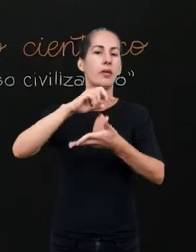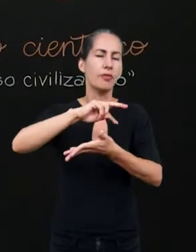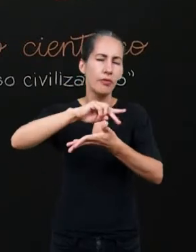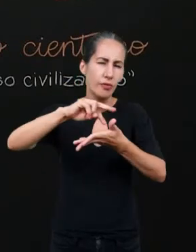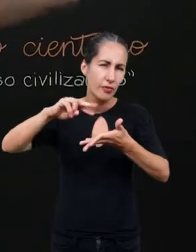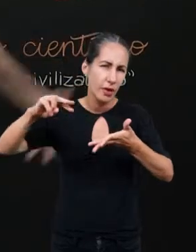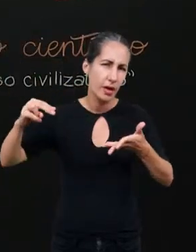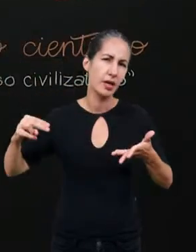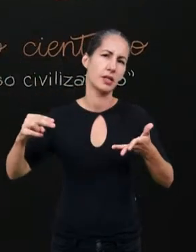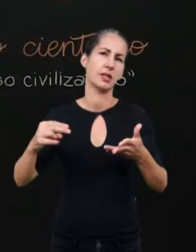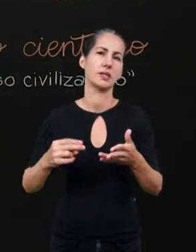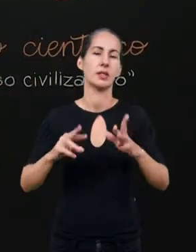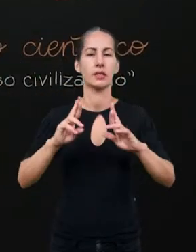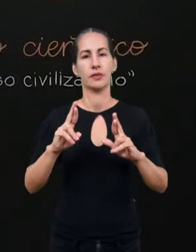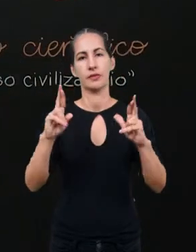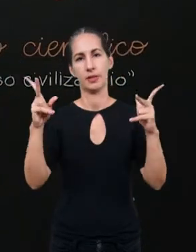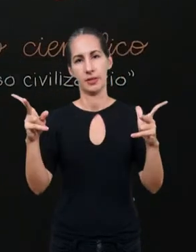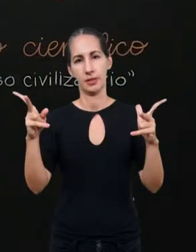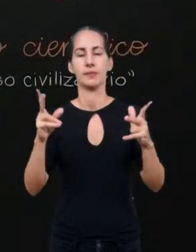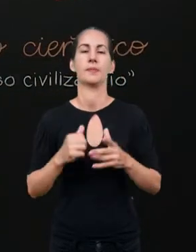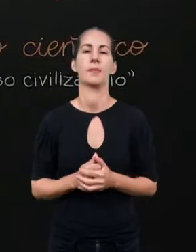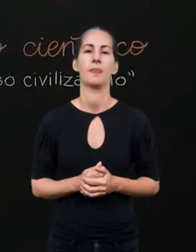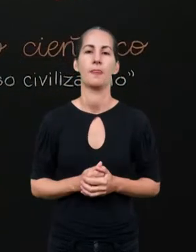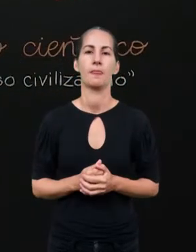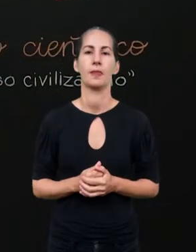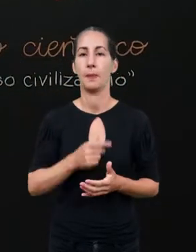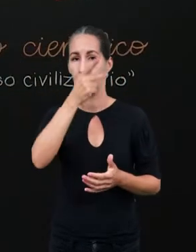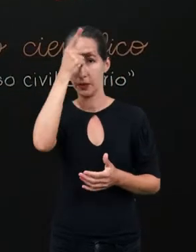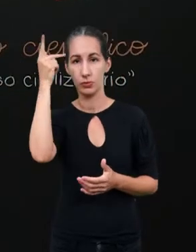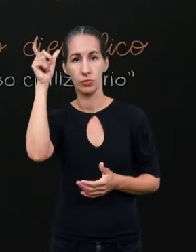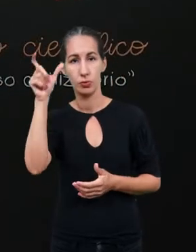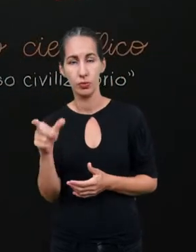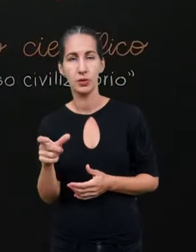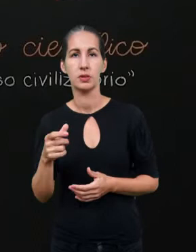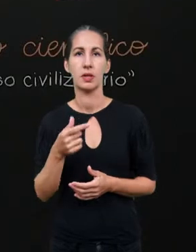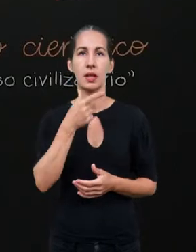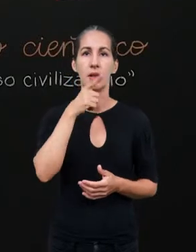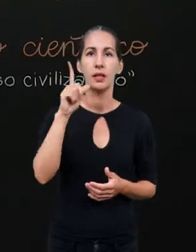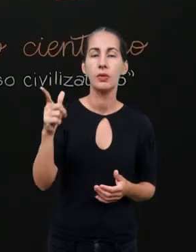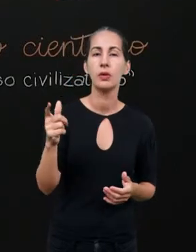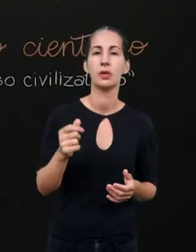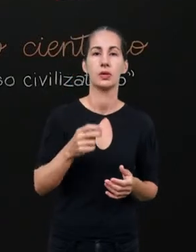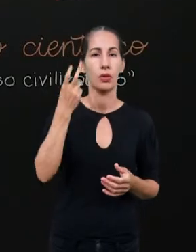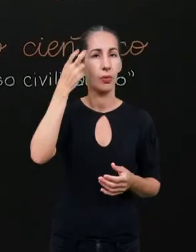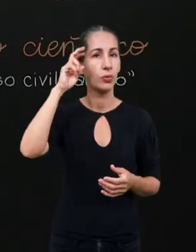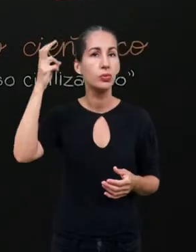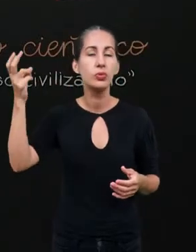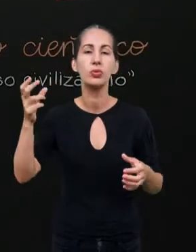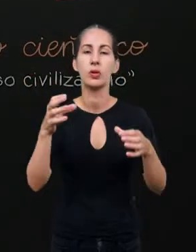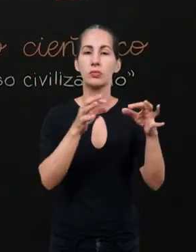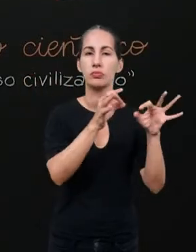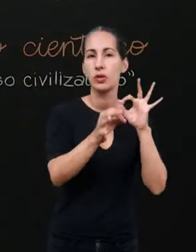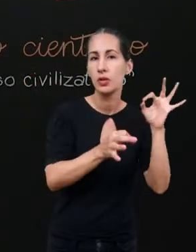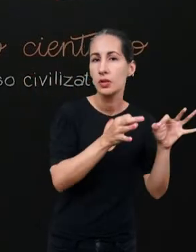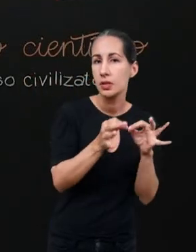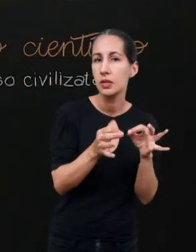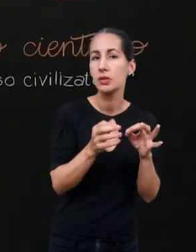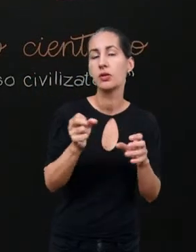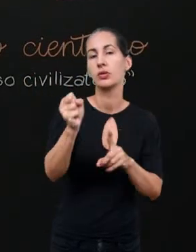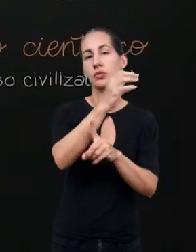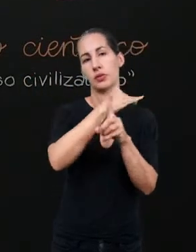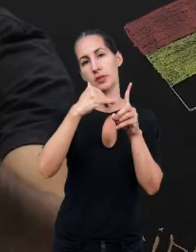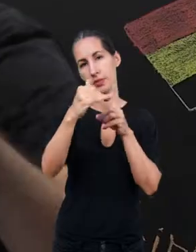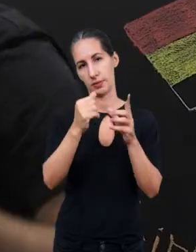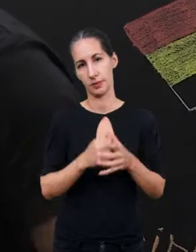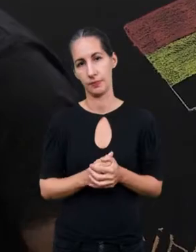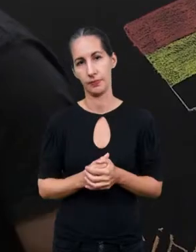infinita diversidade de povos, línguas, culturas, organizações sociais.